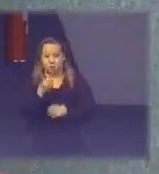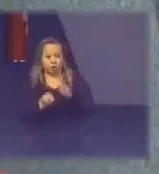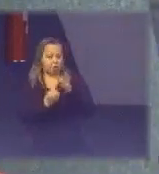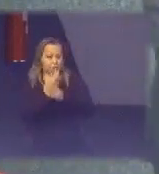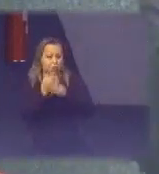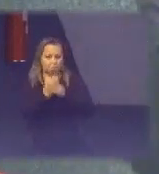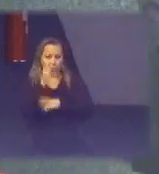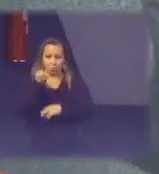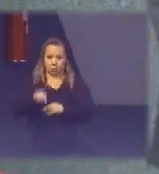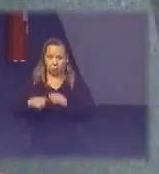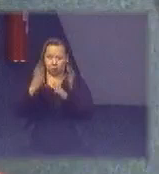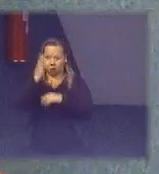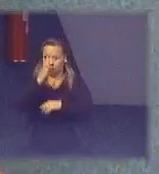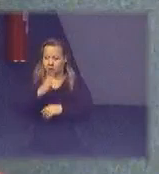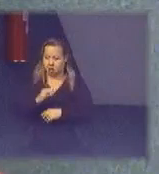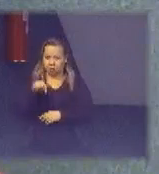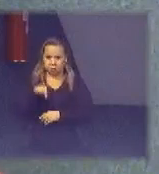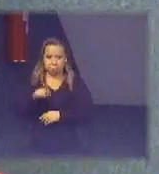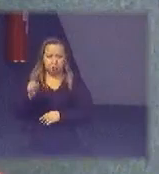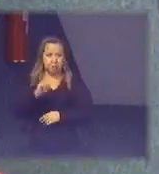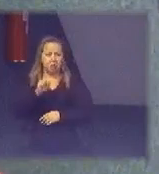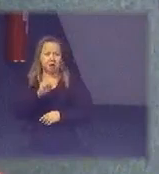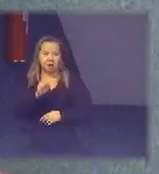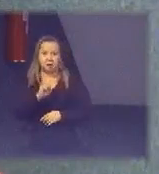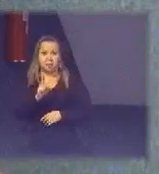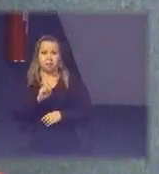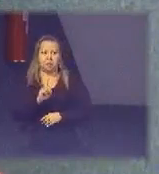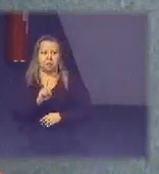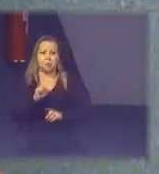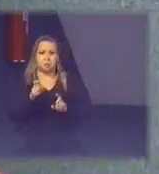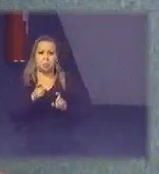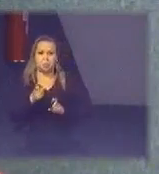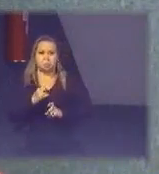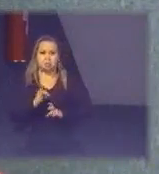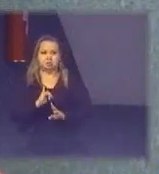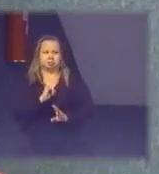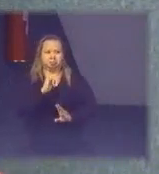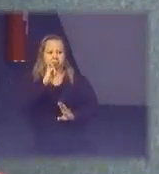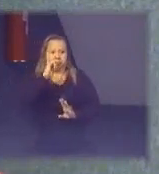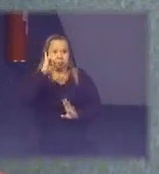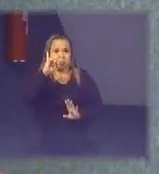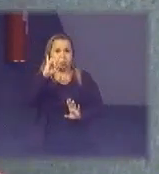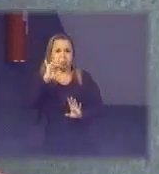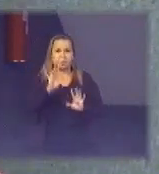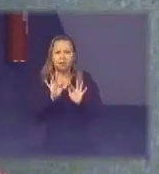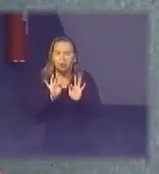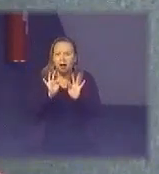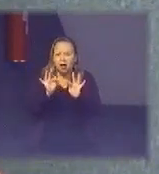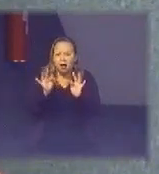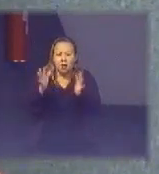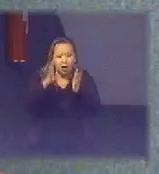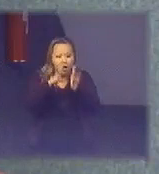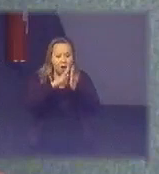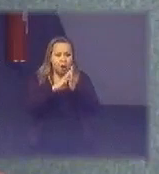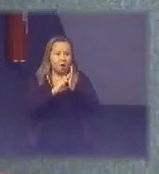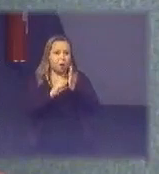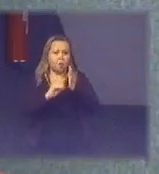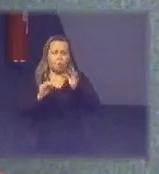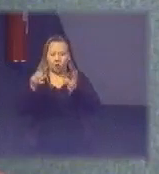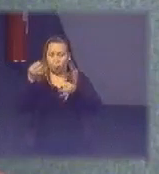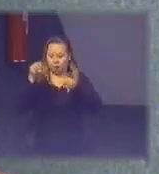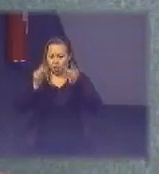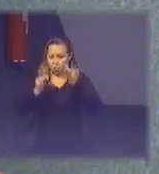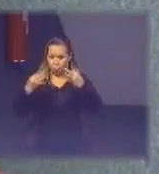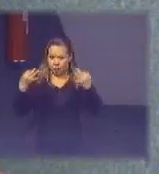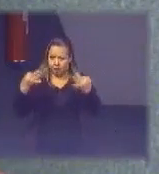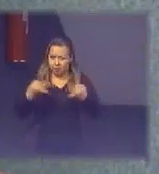aqui do Brasil não é uma jabuticaba aqui no Brasil ela simplesmente é uma cópia um aperfeiçoamento